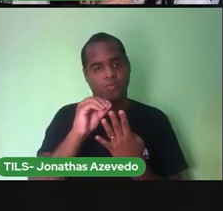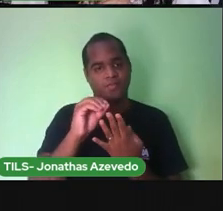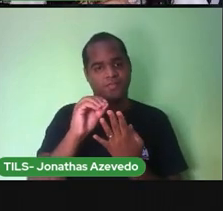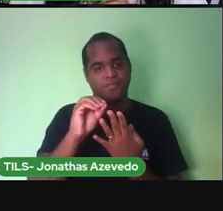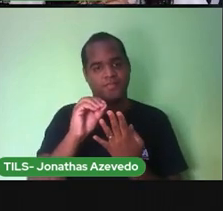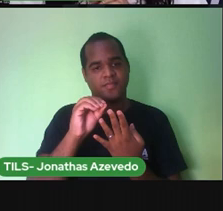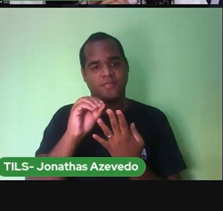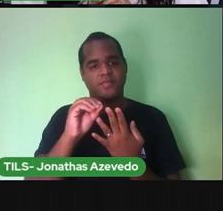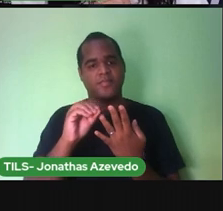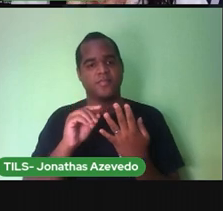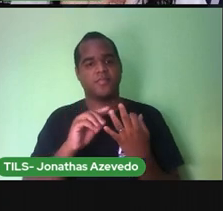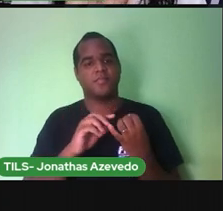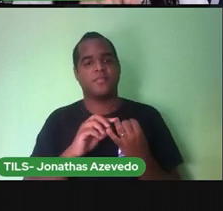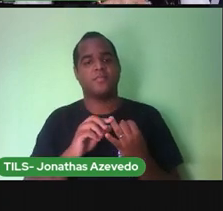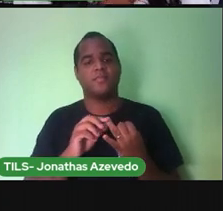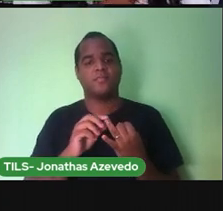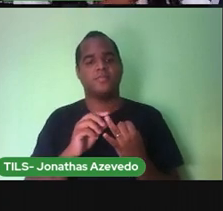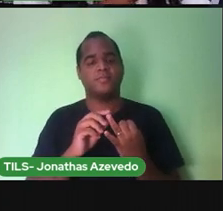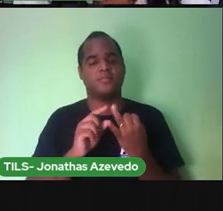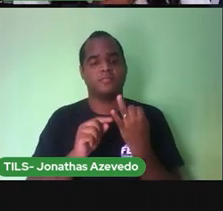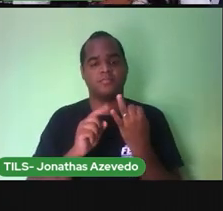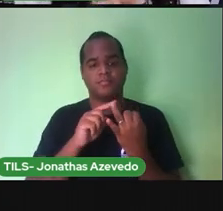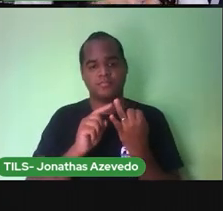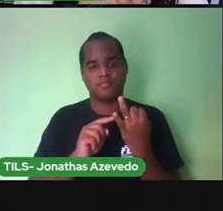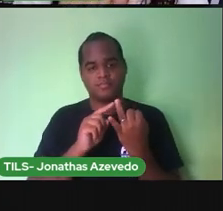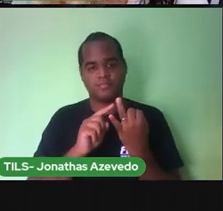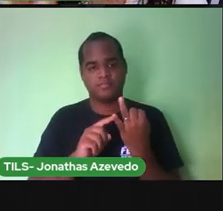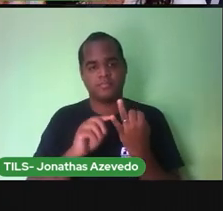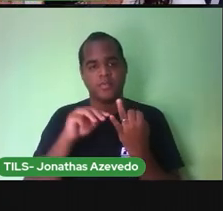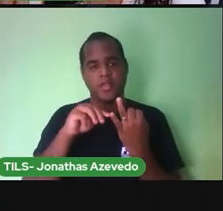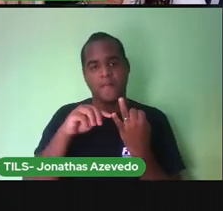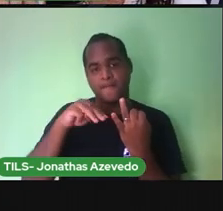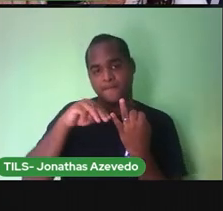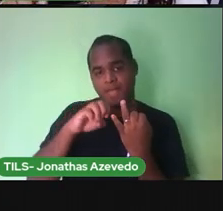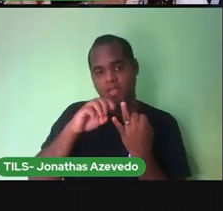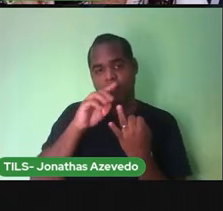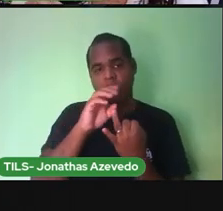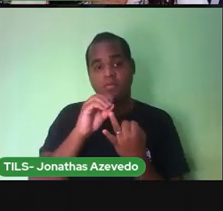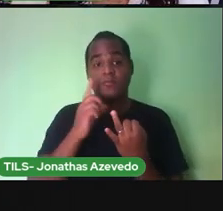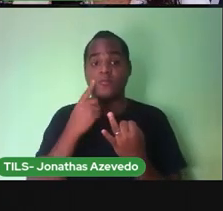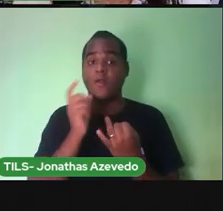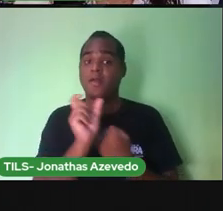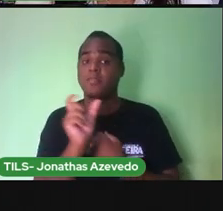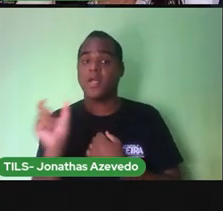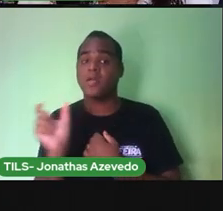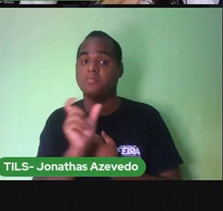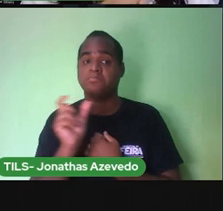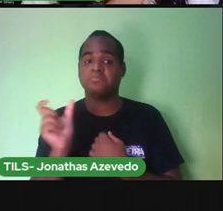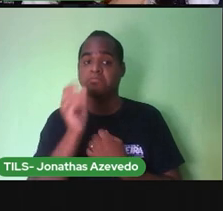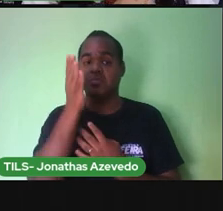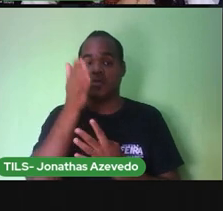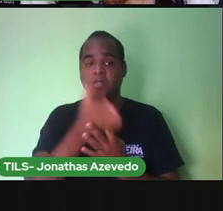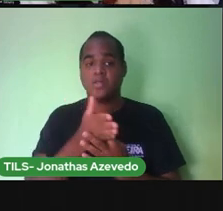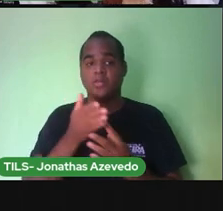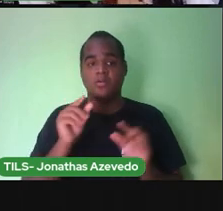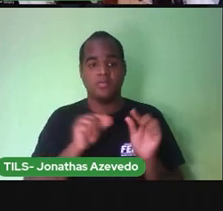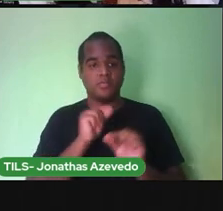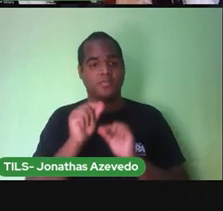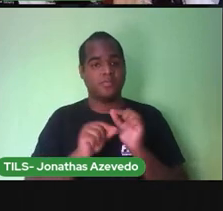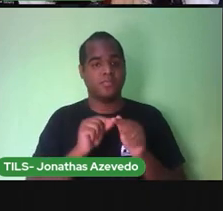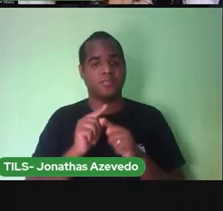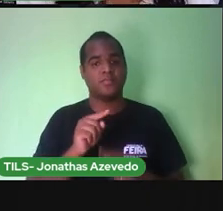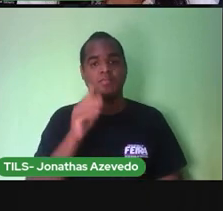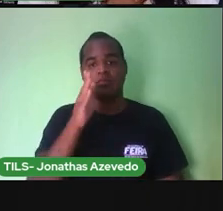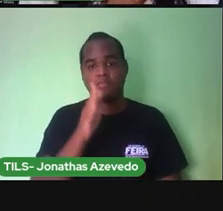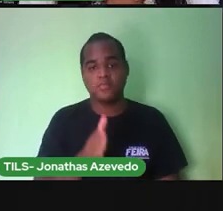Foi diferente separar essas palavras assim nos quadradinhos de marcar com o dedinho no